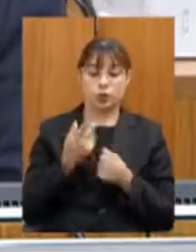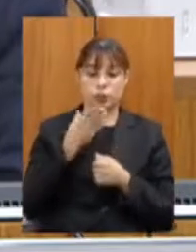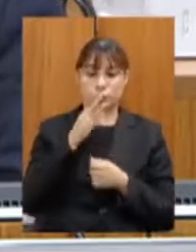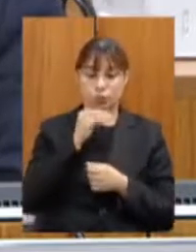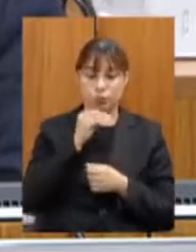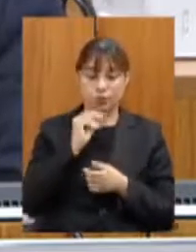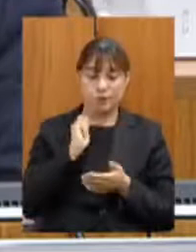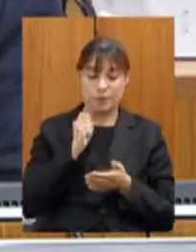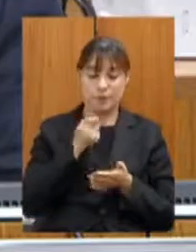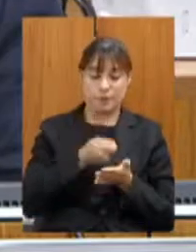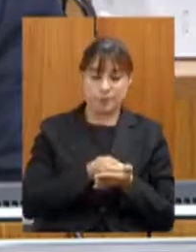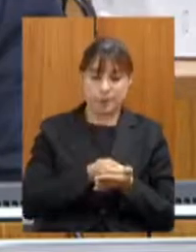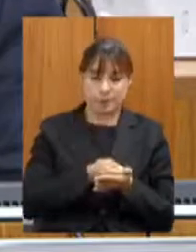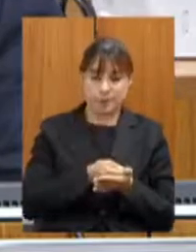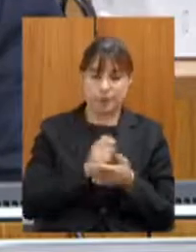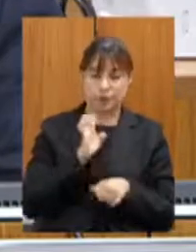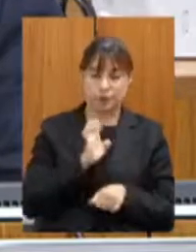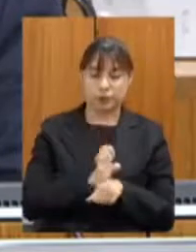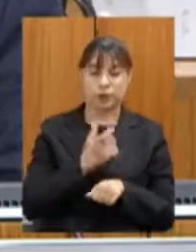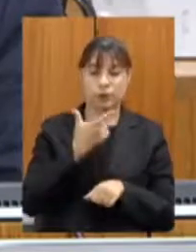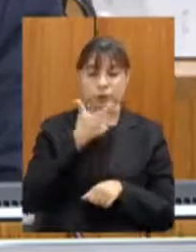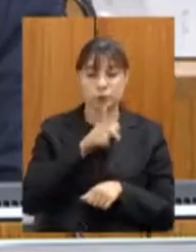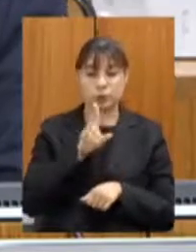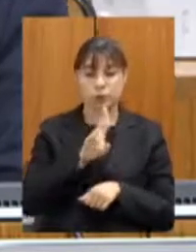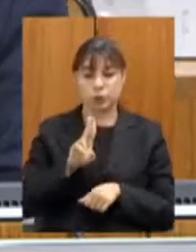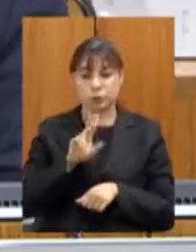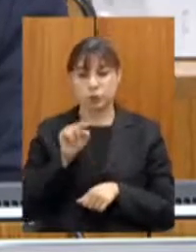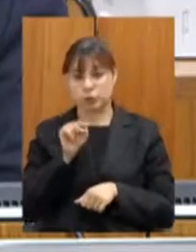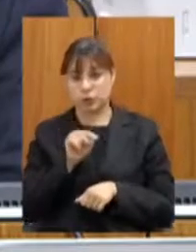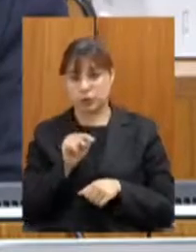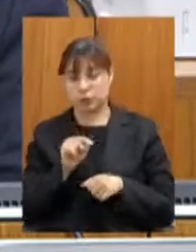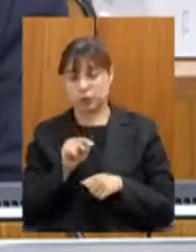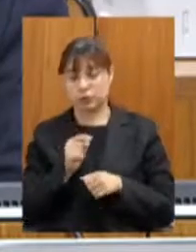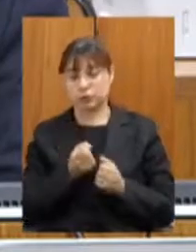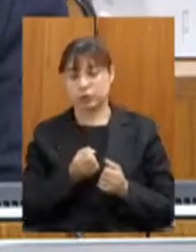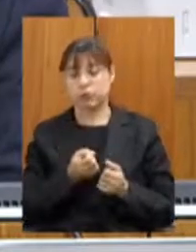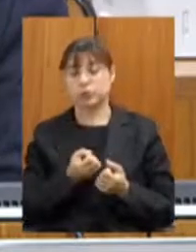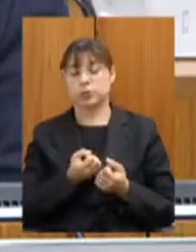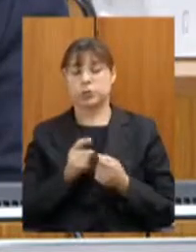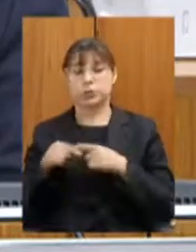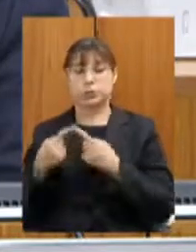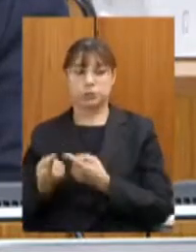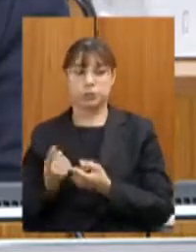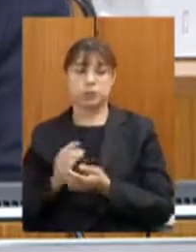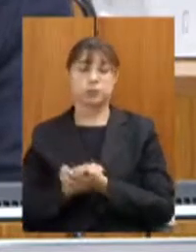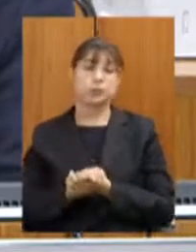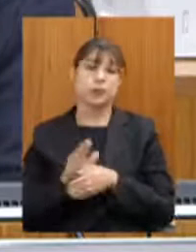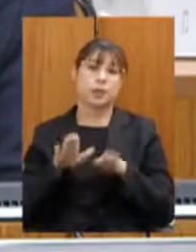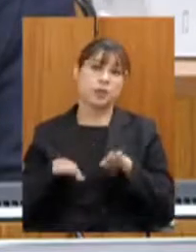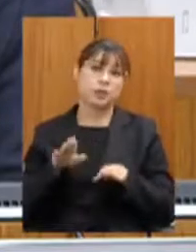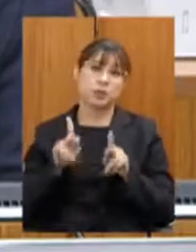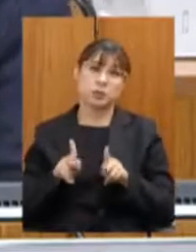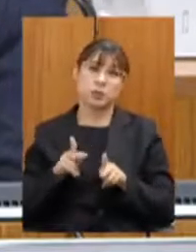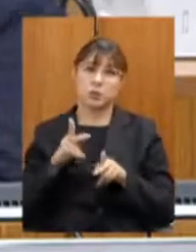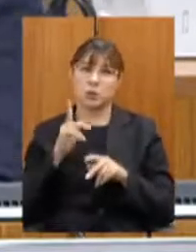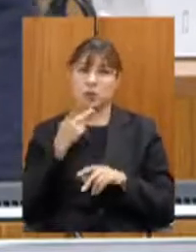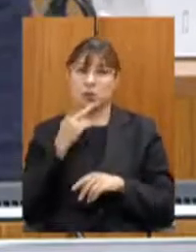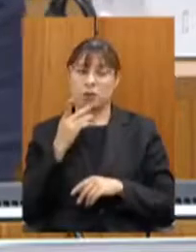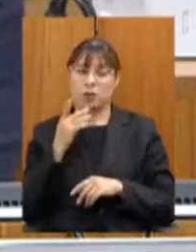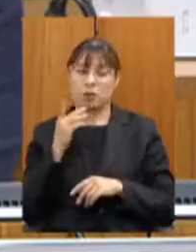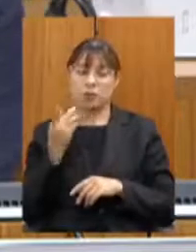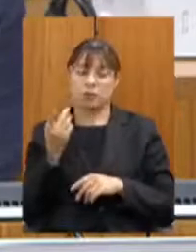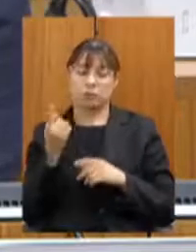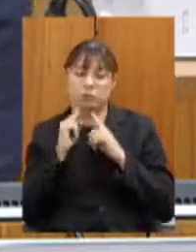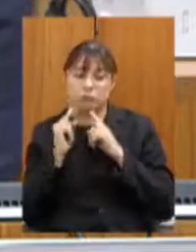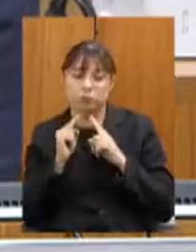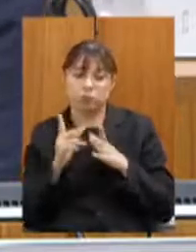direito de explorar a concessão. Muitas vezes nós somos criticados porque essa outorga dizem, vou tirar o dinheiro